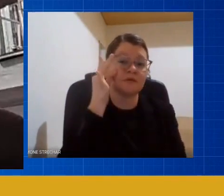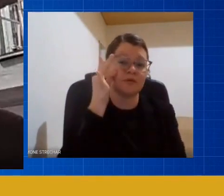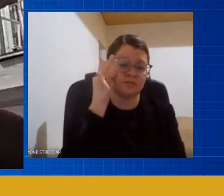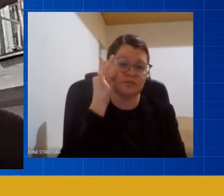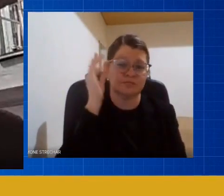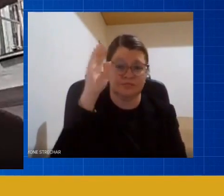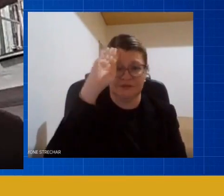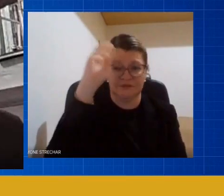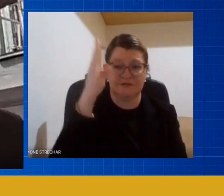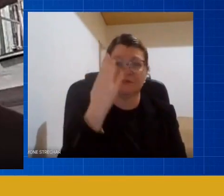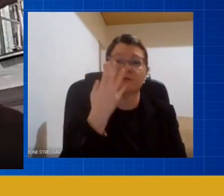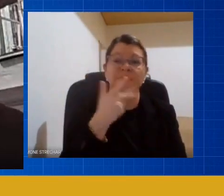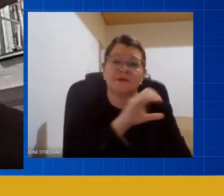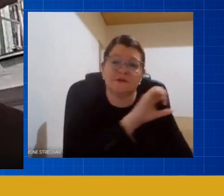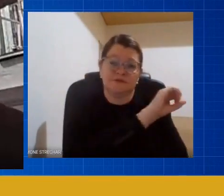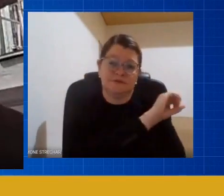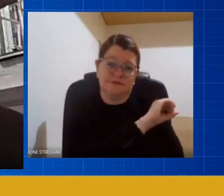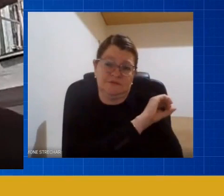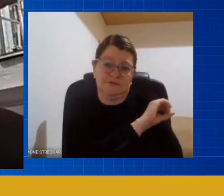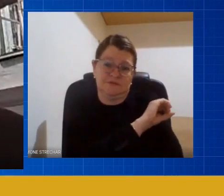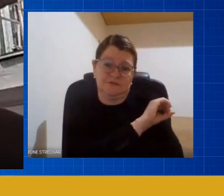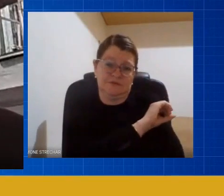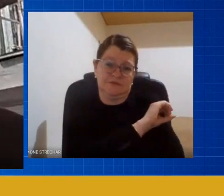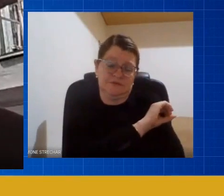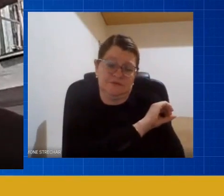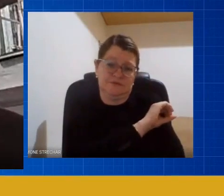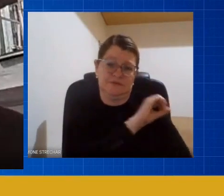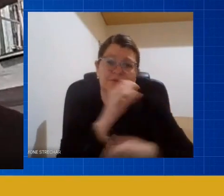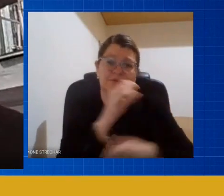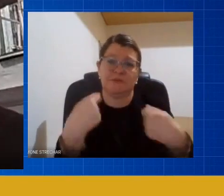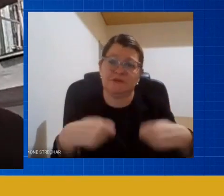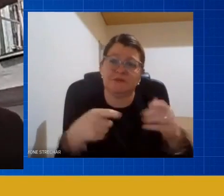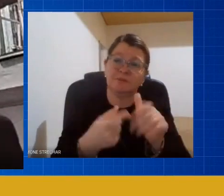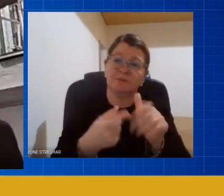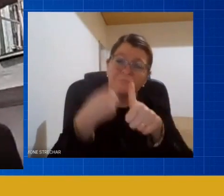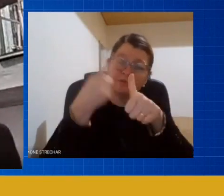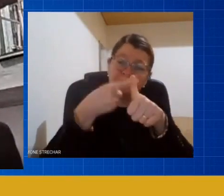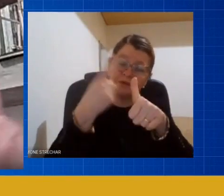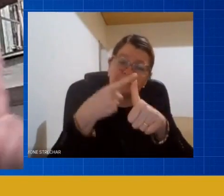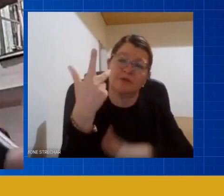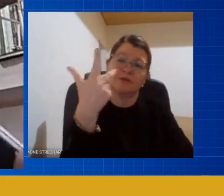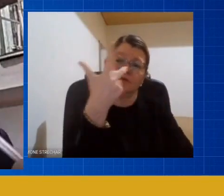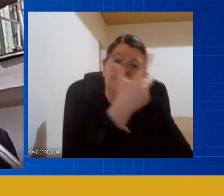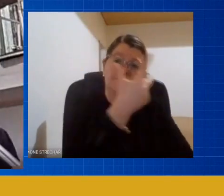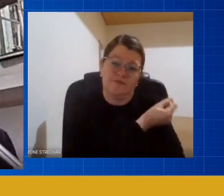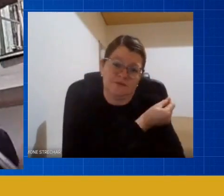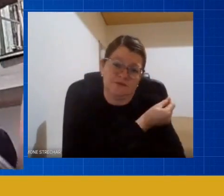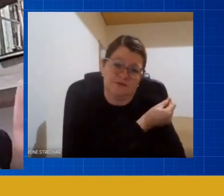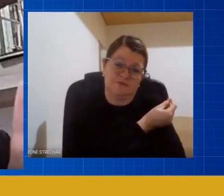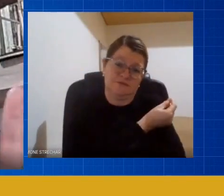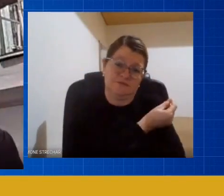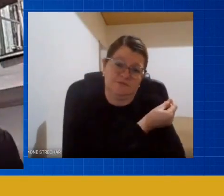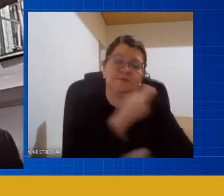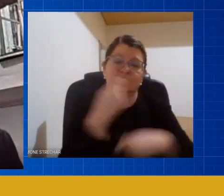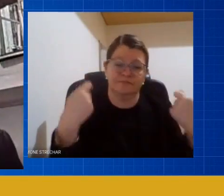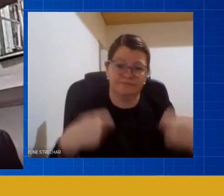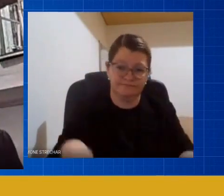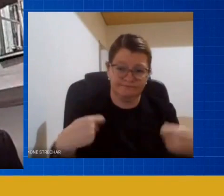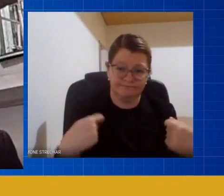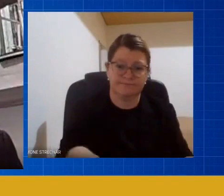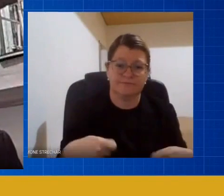educação infantil por exemplo antes de se ter uma vacina né então para a gente ver a amplitude das